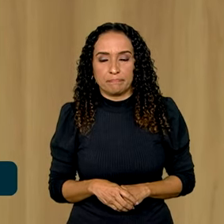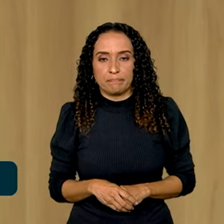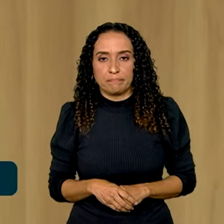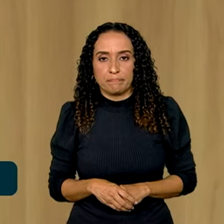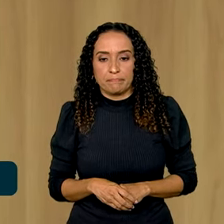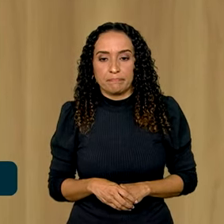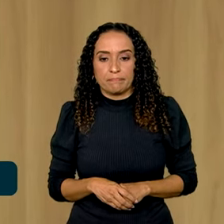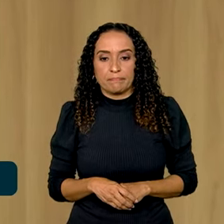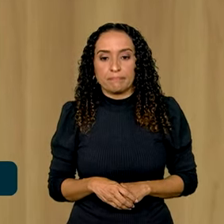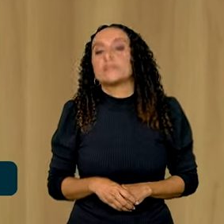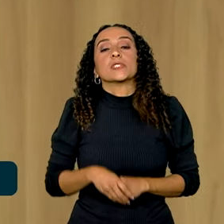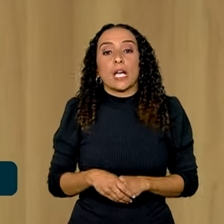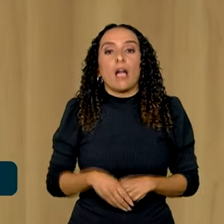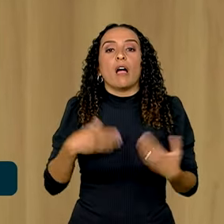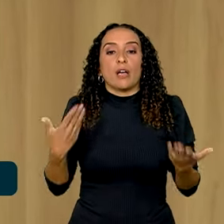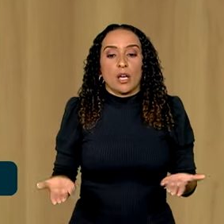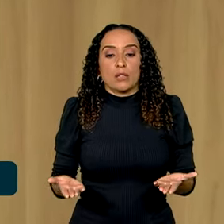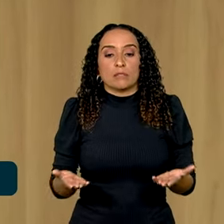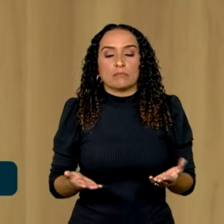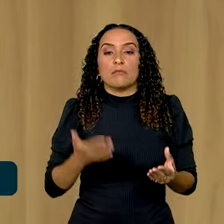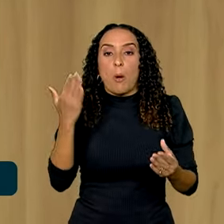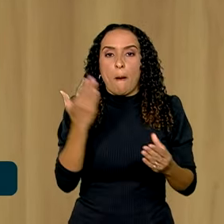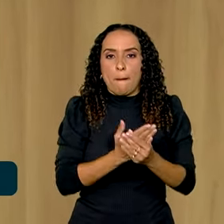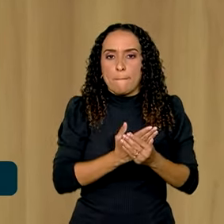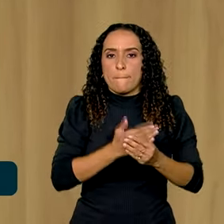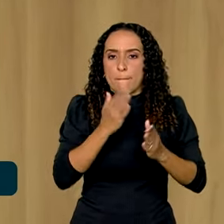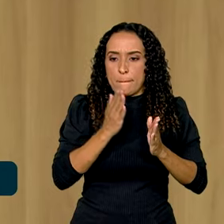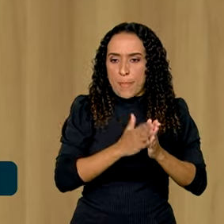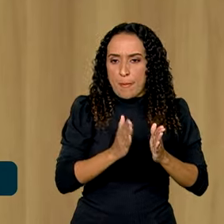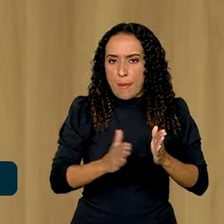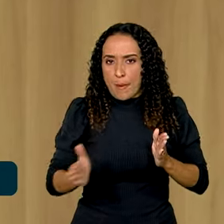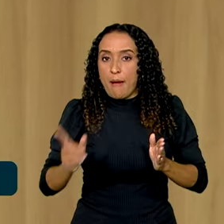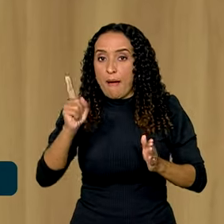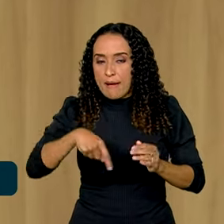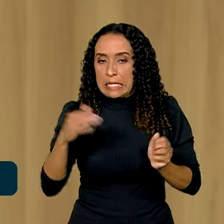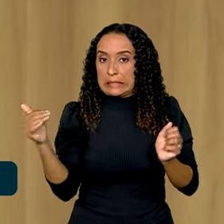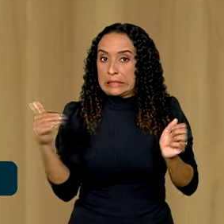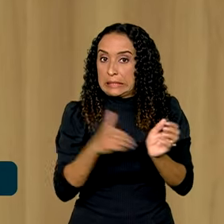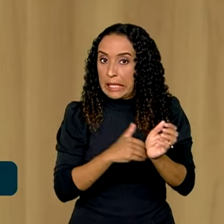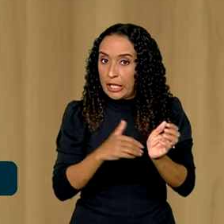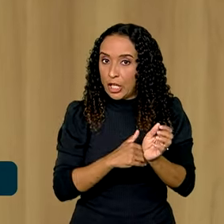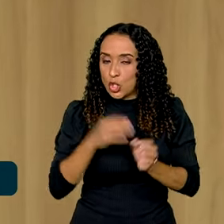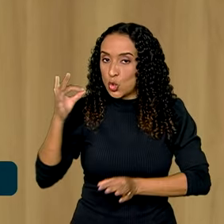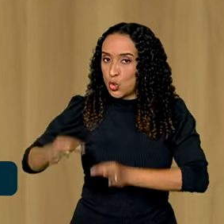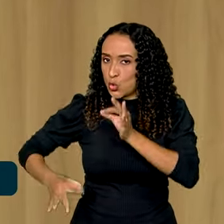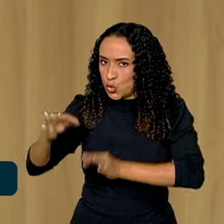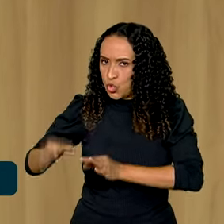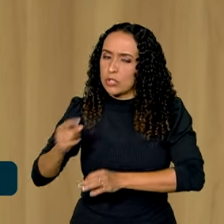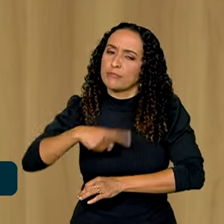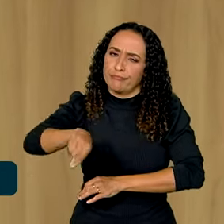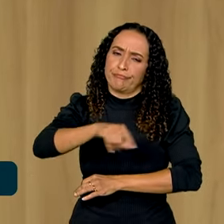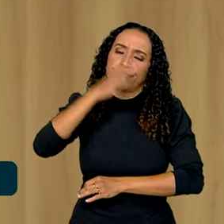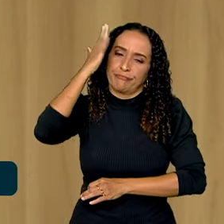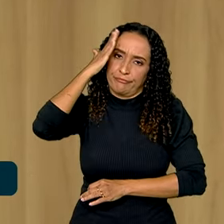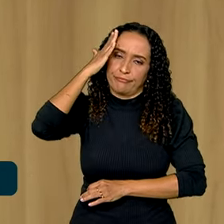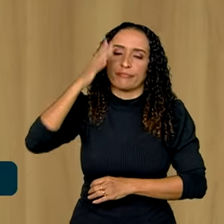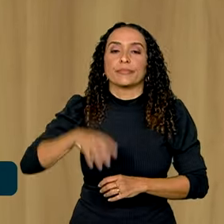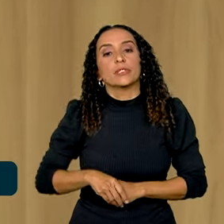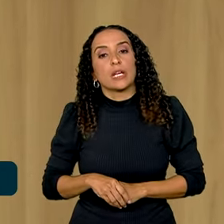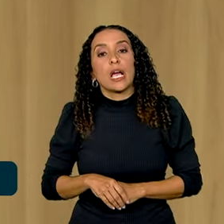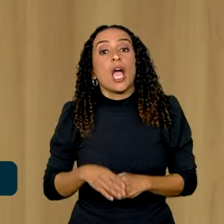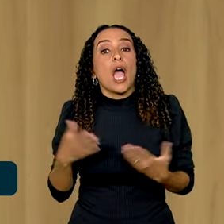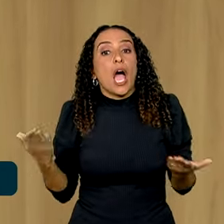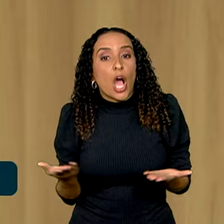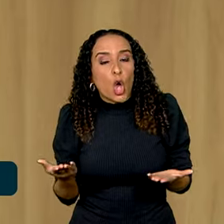O processo segue em segredo de justiça, como todos sabem, está